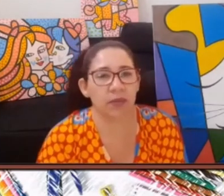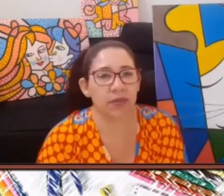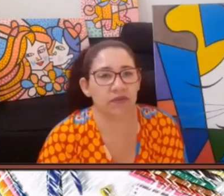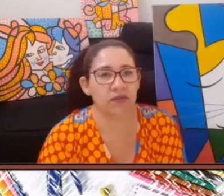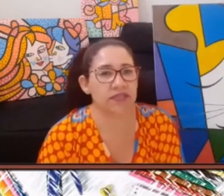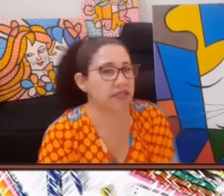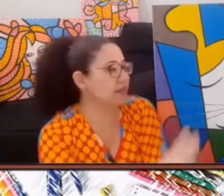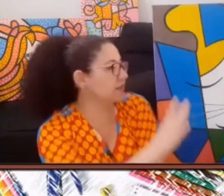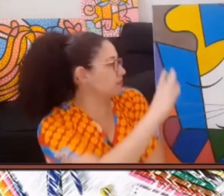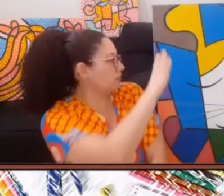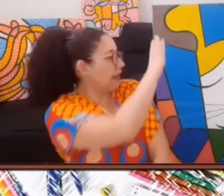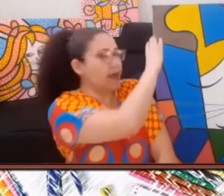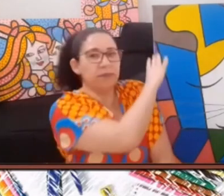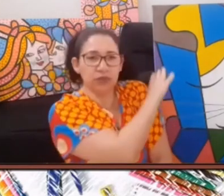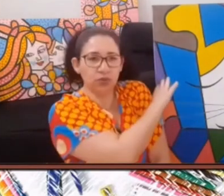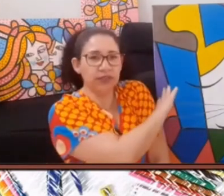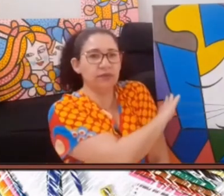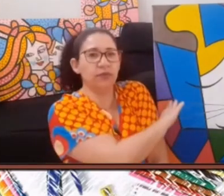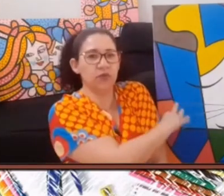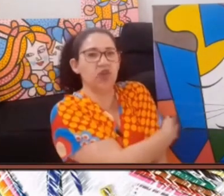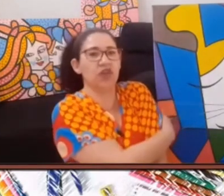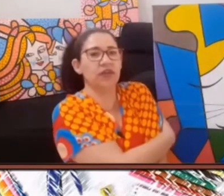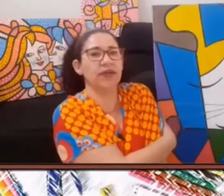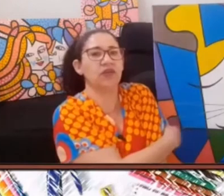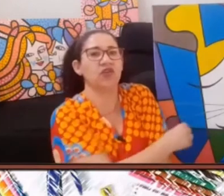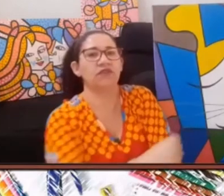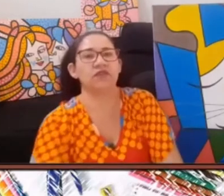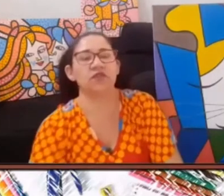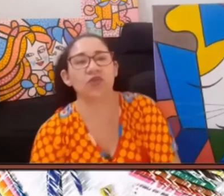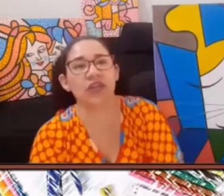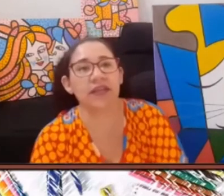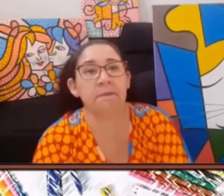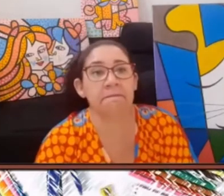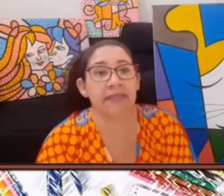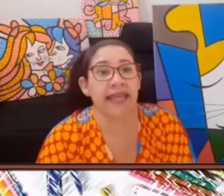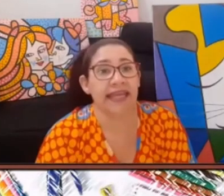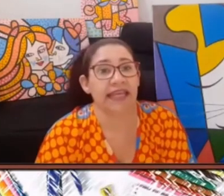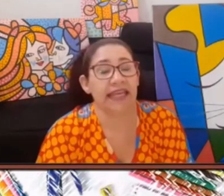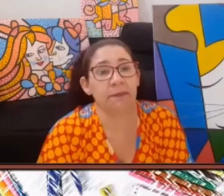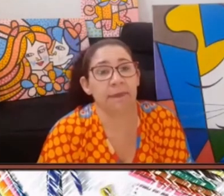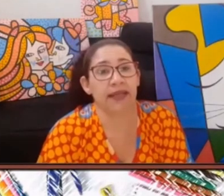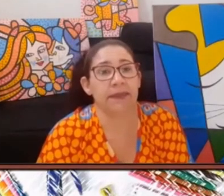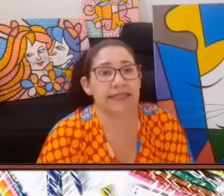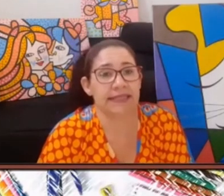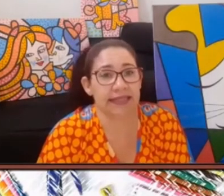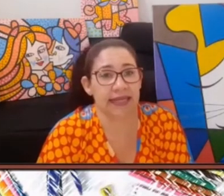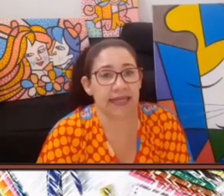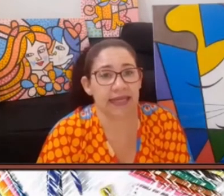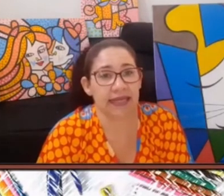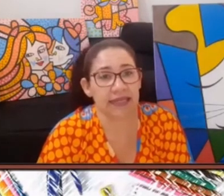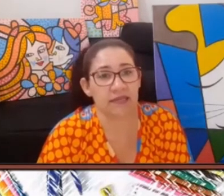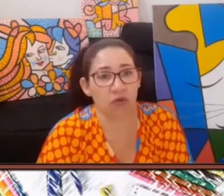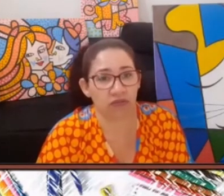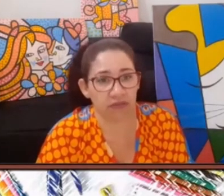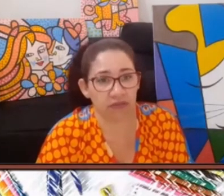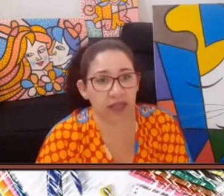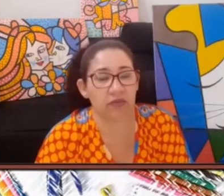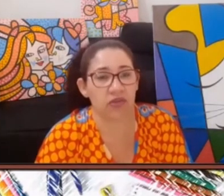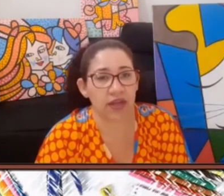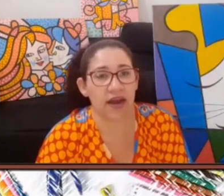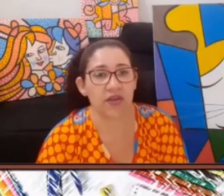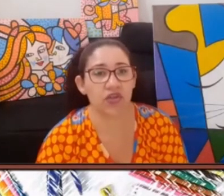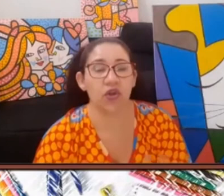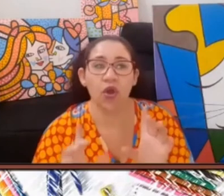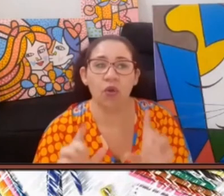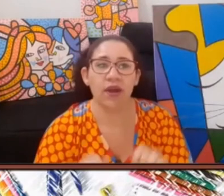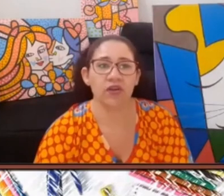trouxe aqui para vocês a pintura, o estilo, né? Que a gente vai discutir. E para representar esse movimento